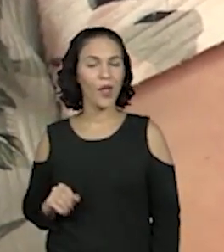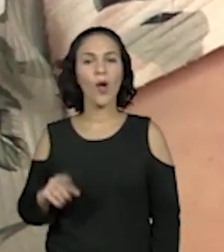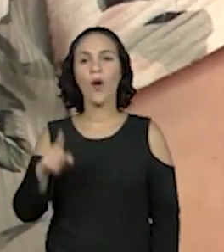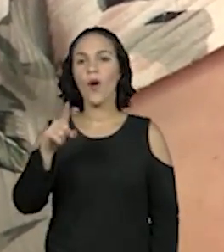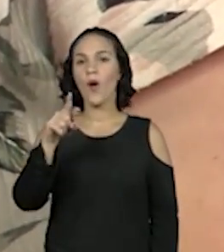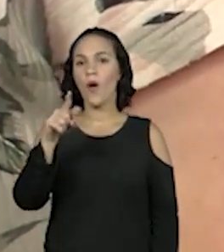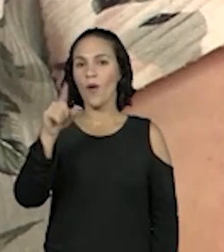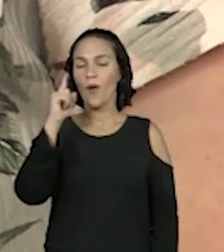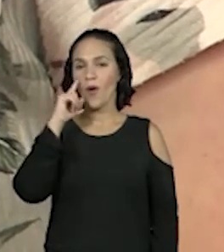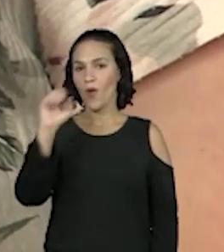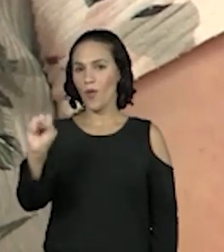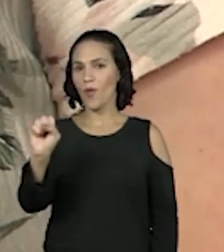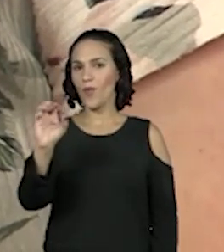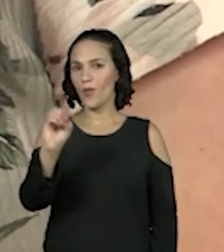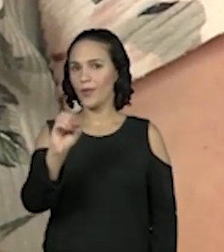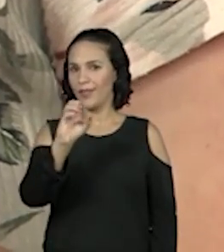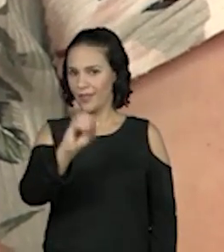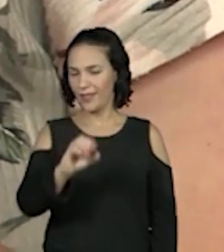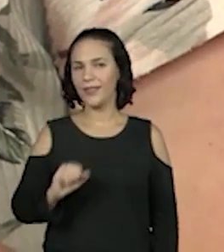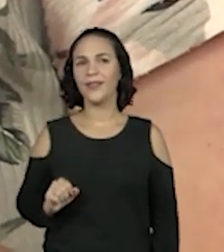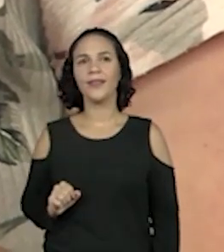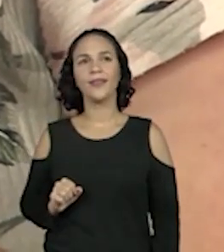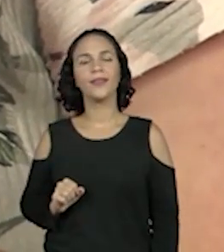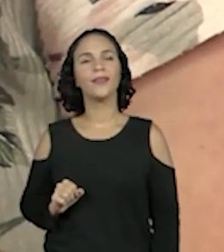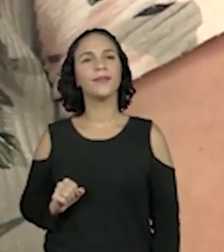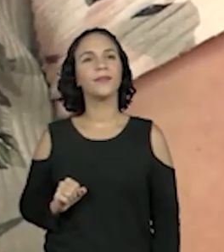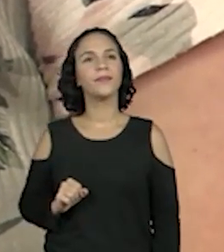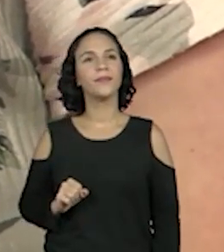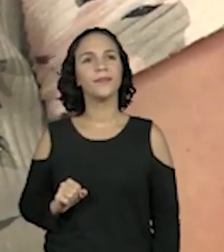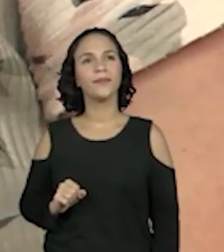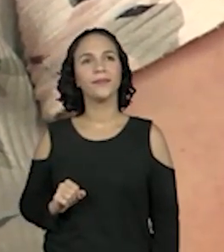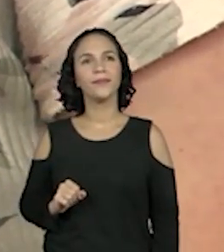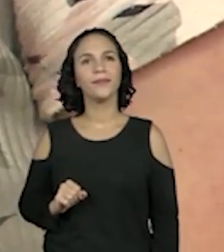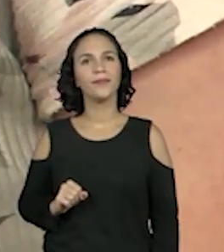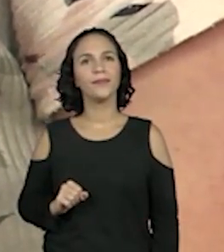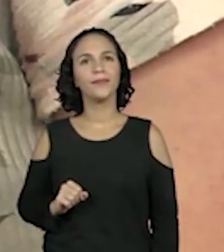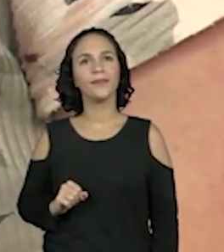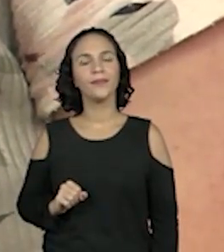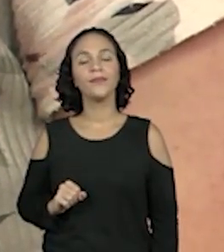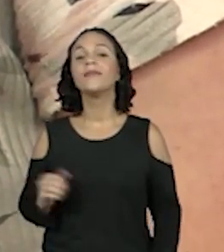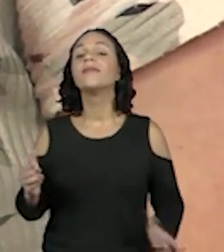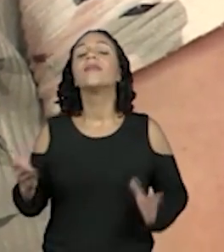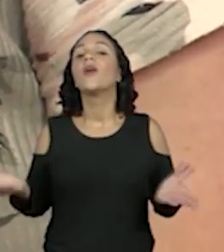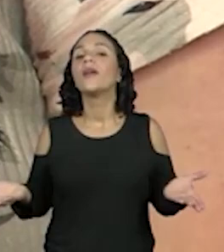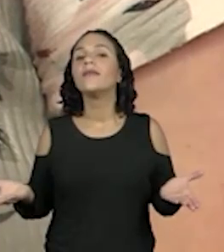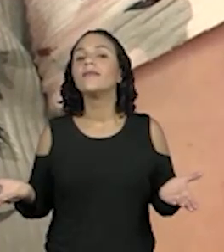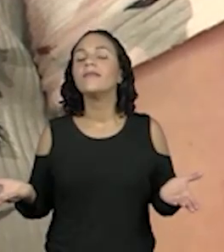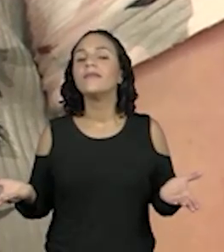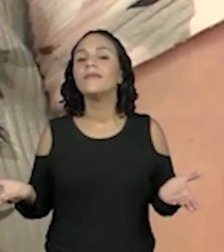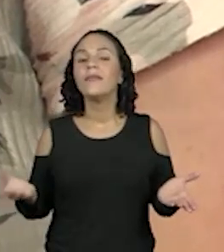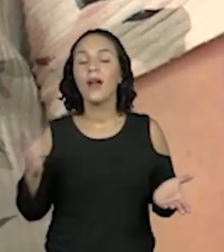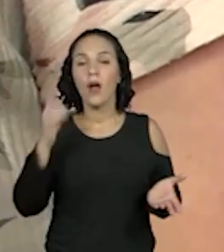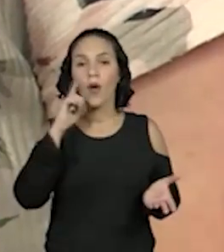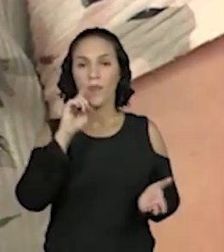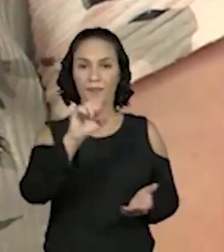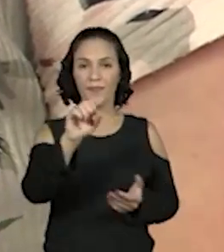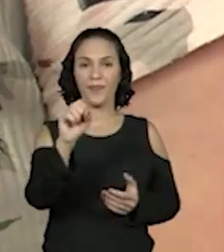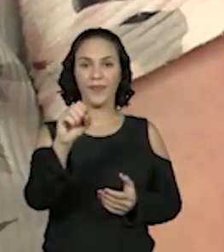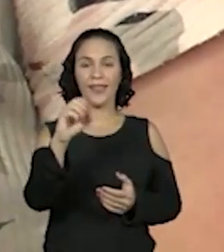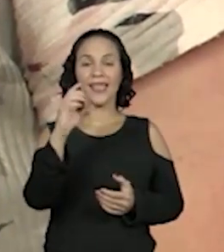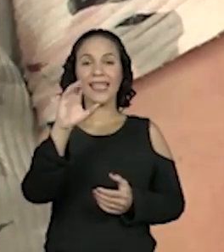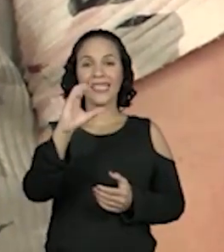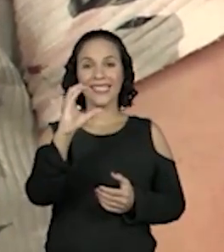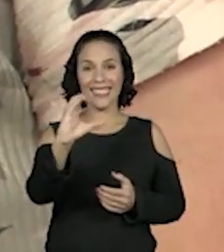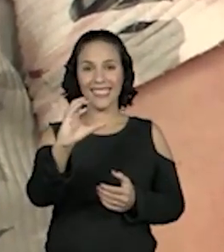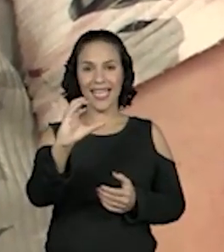oitocentos. Ok? O oitocentos. E aí? Tem dezena? Não, Pro.